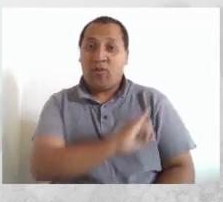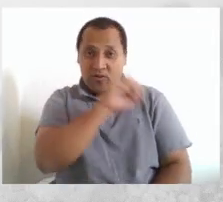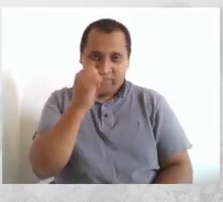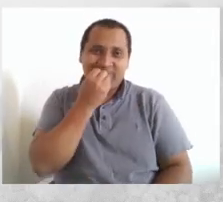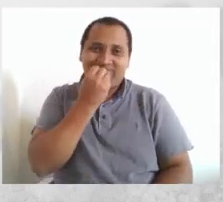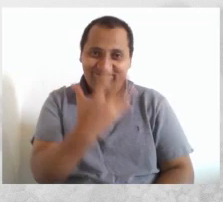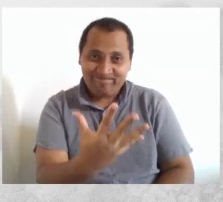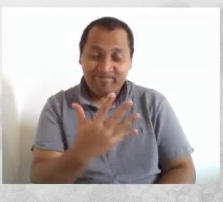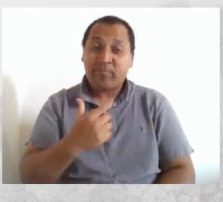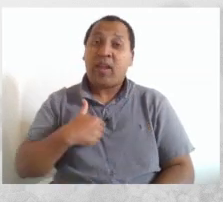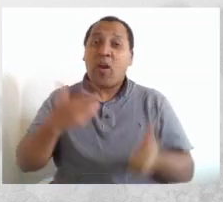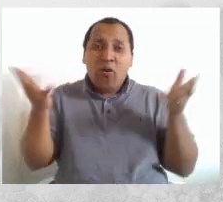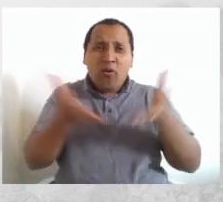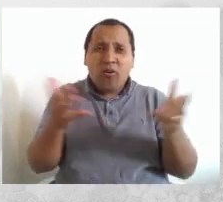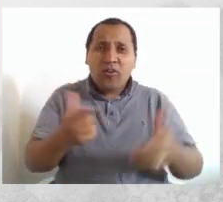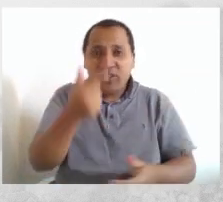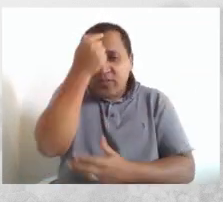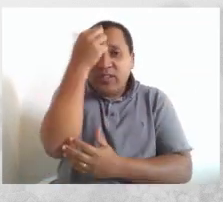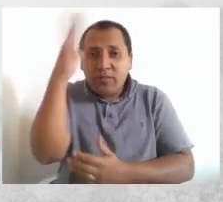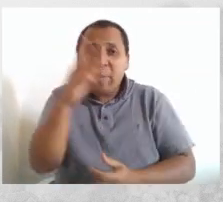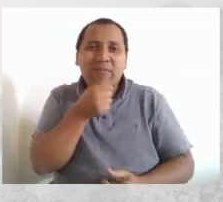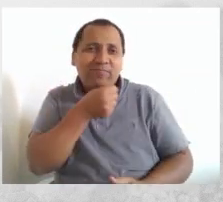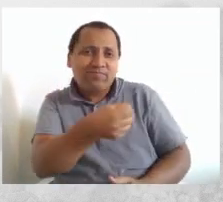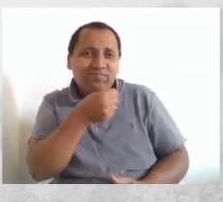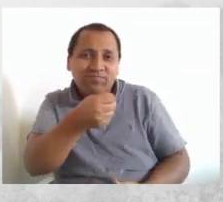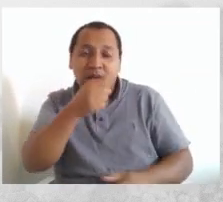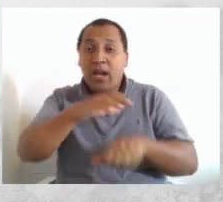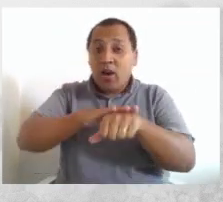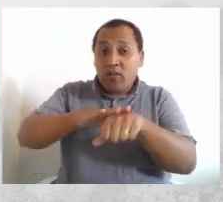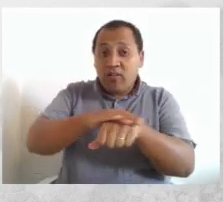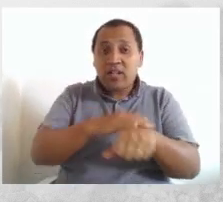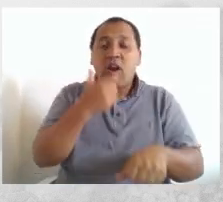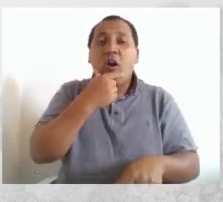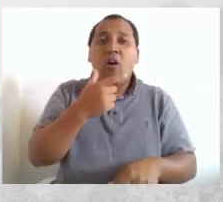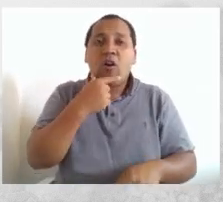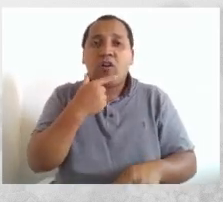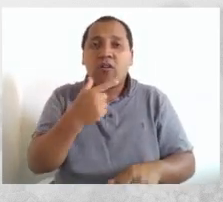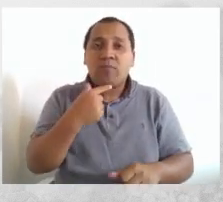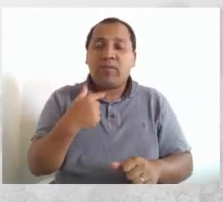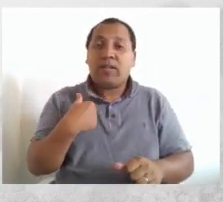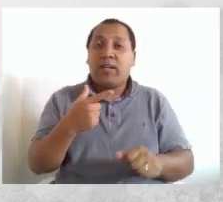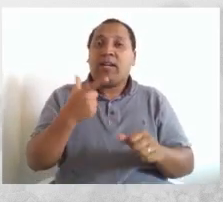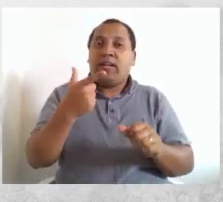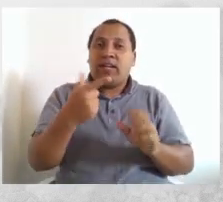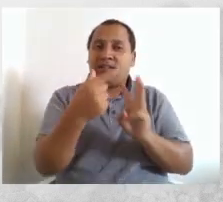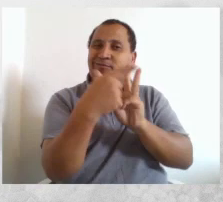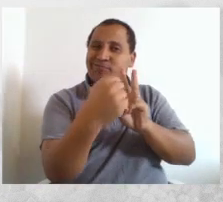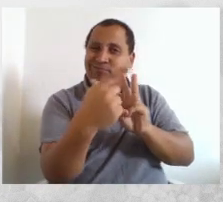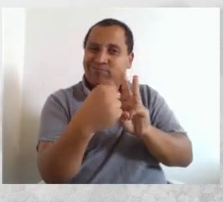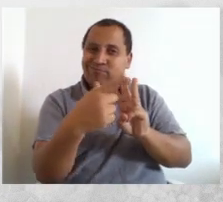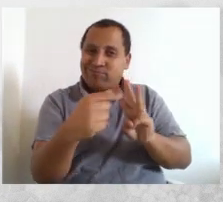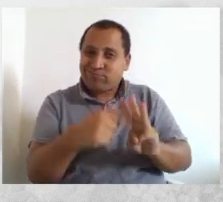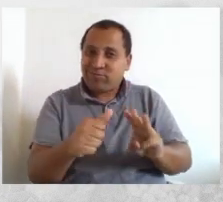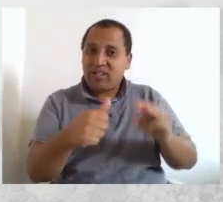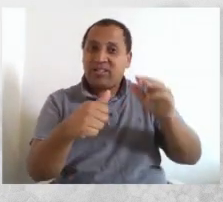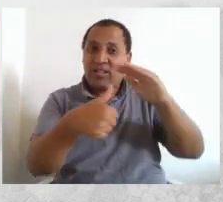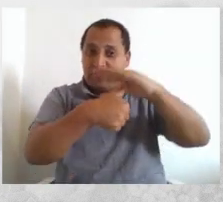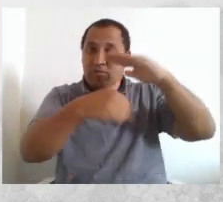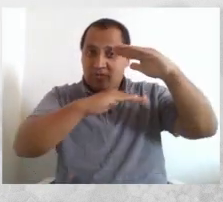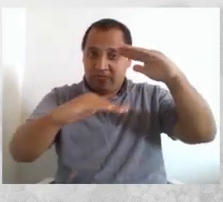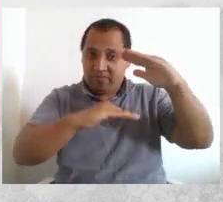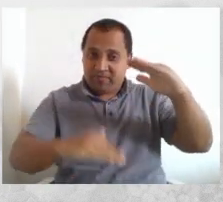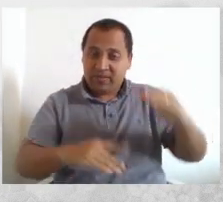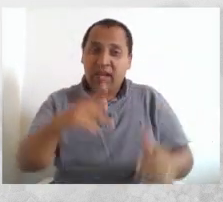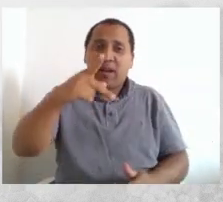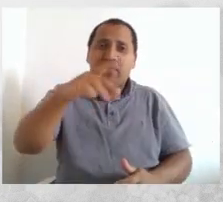Olá! Hoje, no Infanto Entrevista, vamos conversar com o pró-reitor de graduação, Pedro Kemerich, para